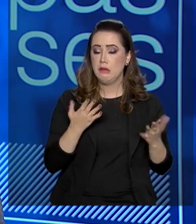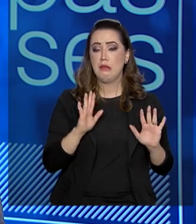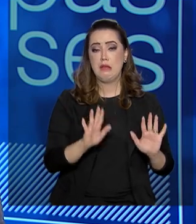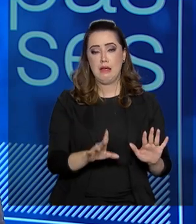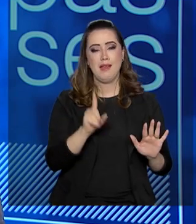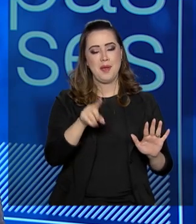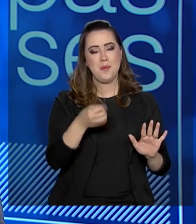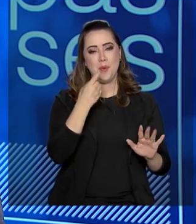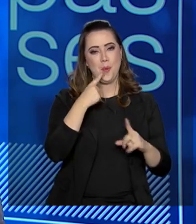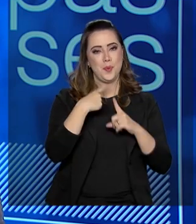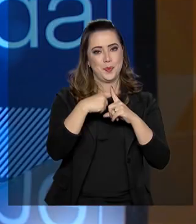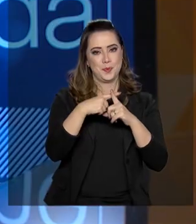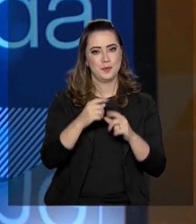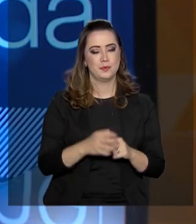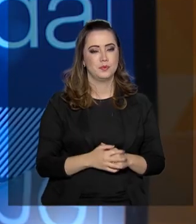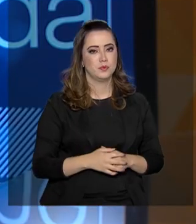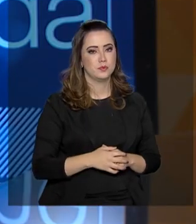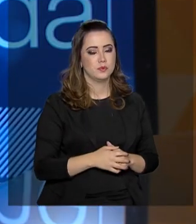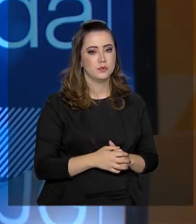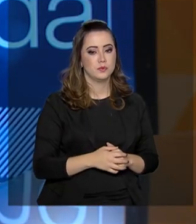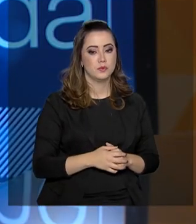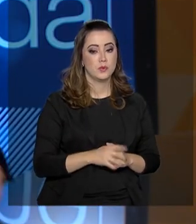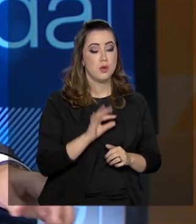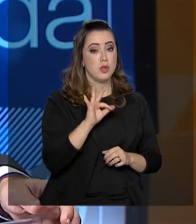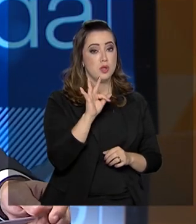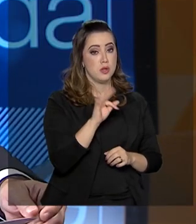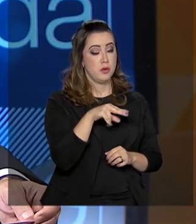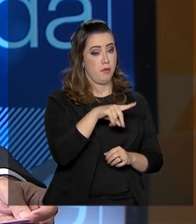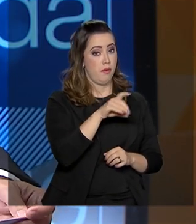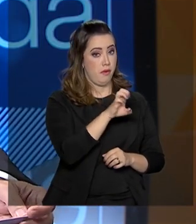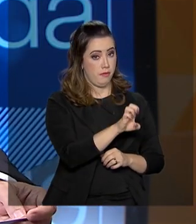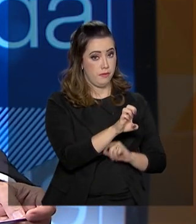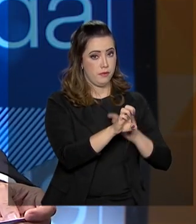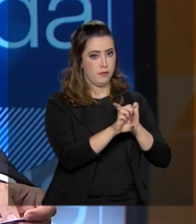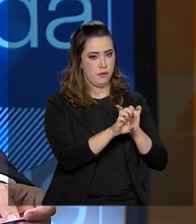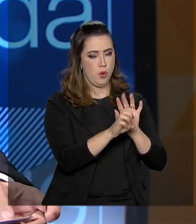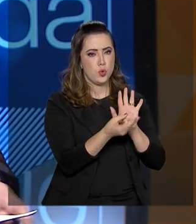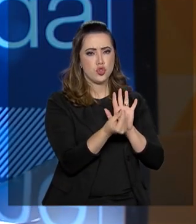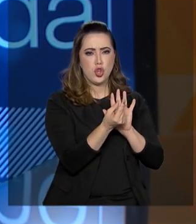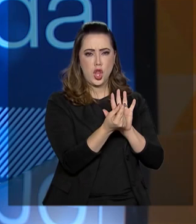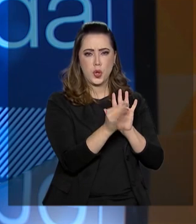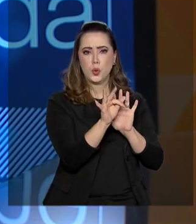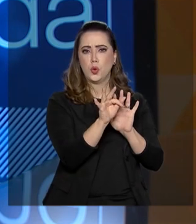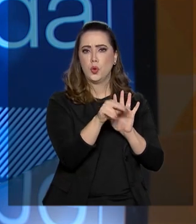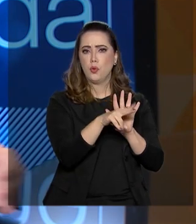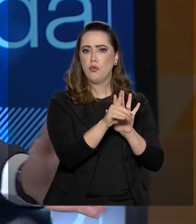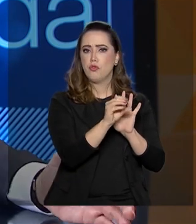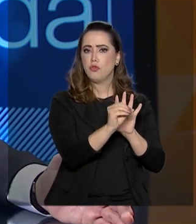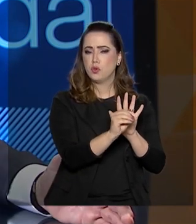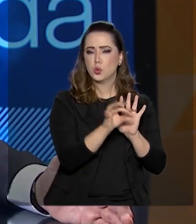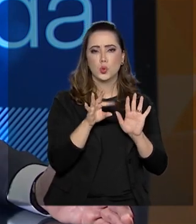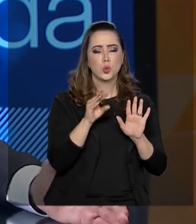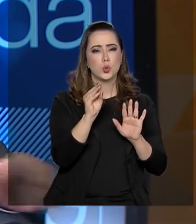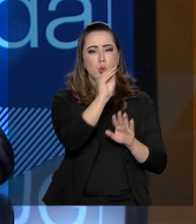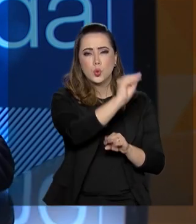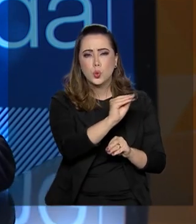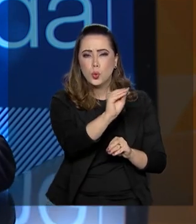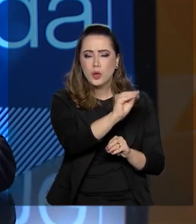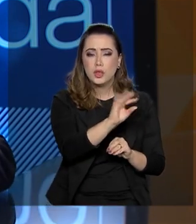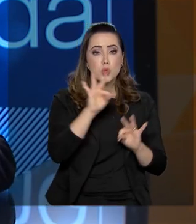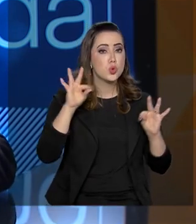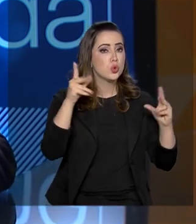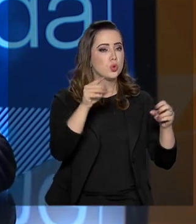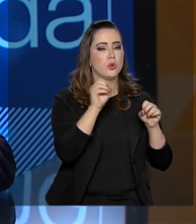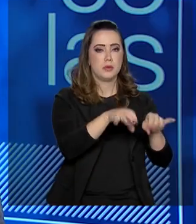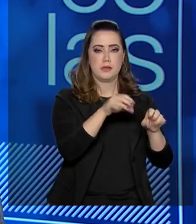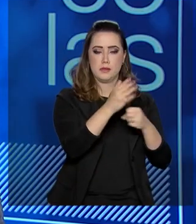positiva essa atuação. E o Fundo Nacional de Desenvolvimento da Educação, ele cuida de toda a educação básica no